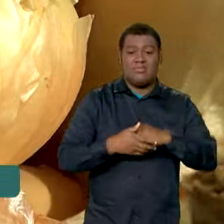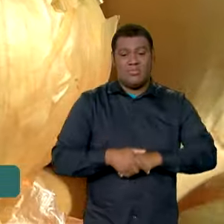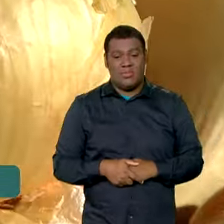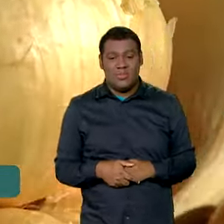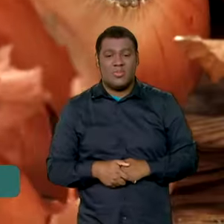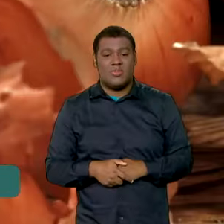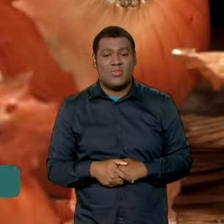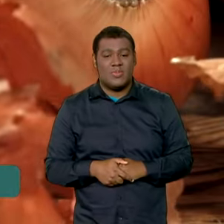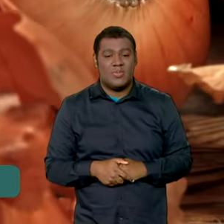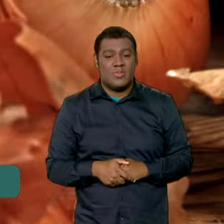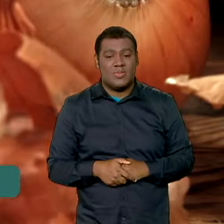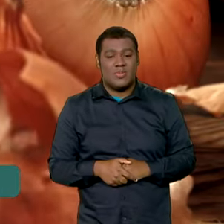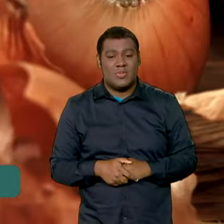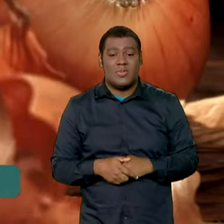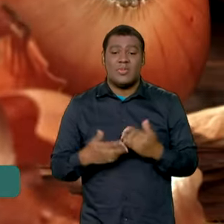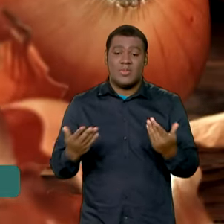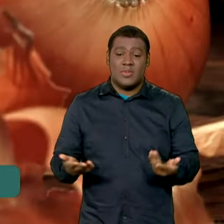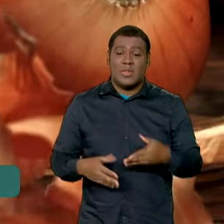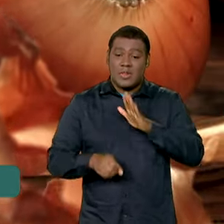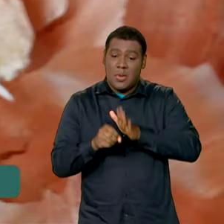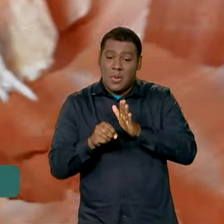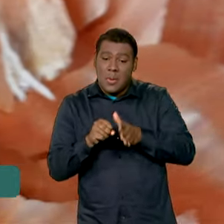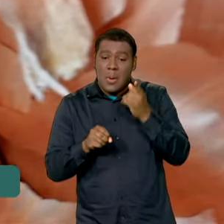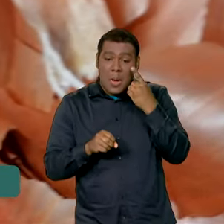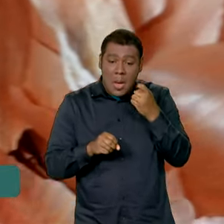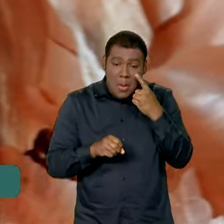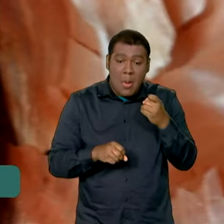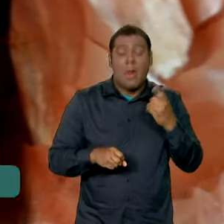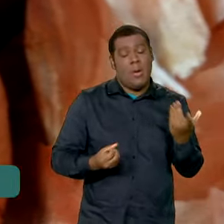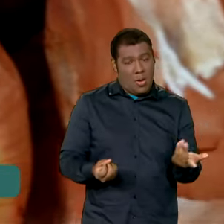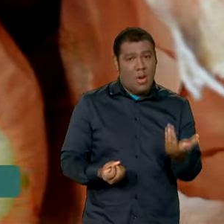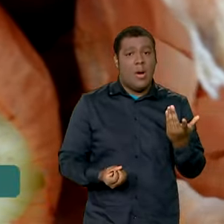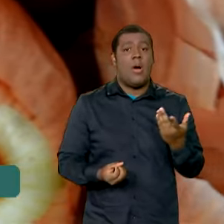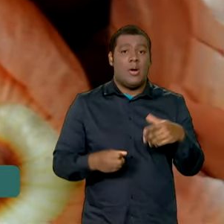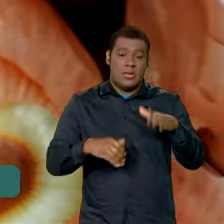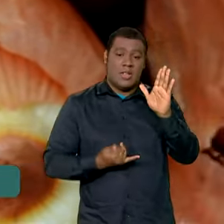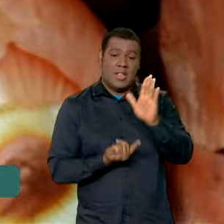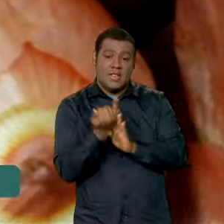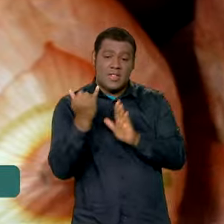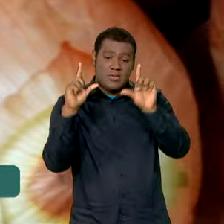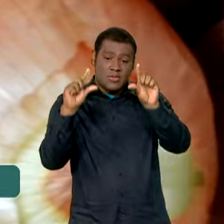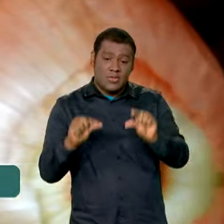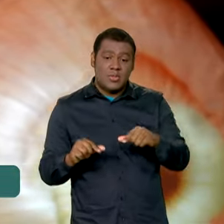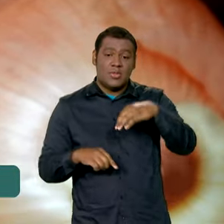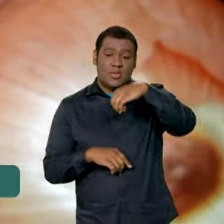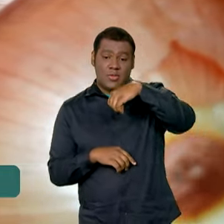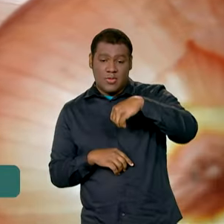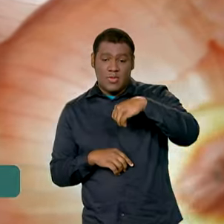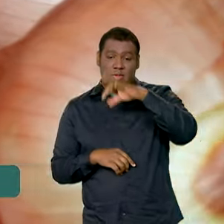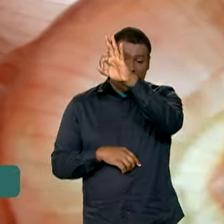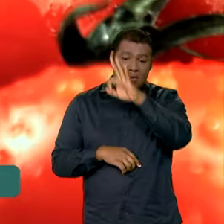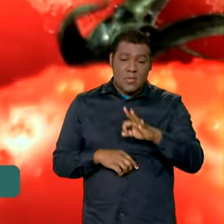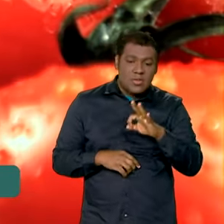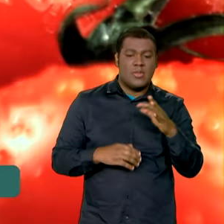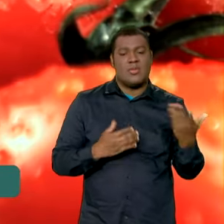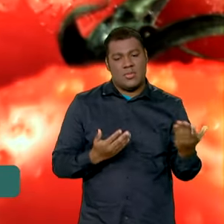tendência em alta, os preços da cebola caíram. A média decresceu 9,11% em relação a abril. Os preços